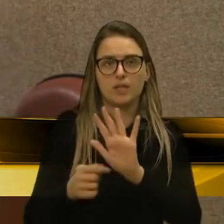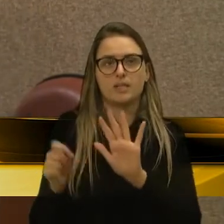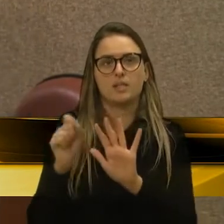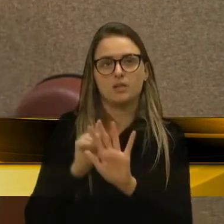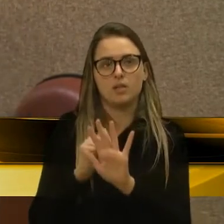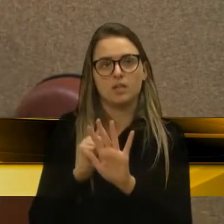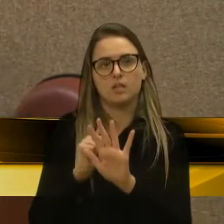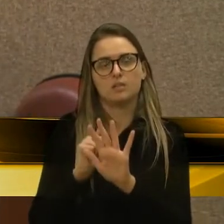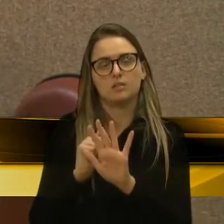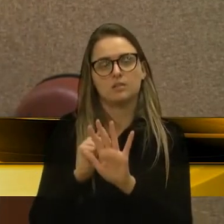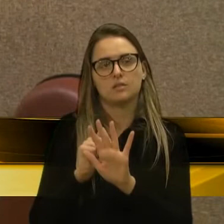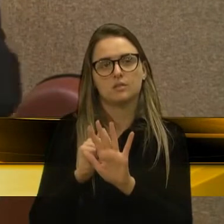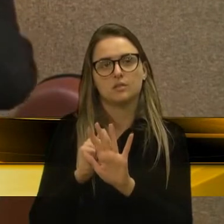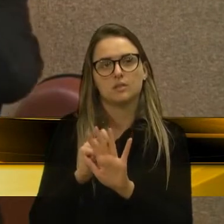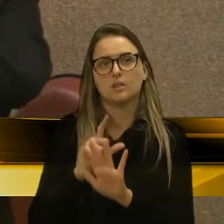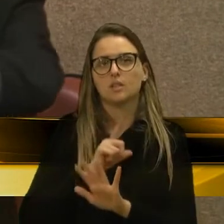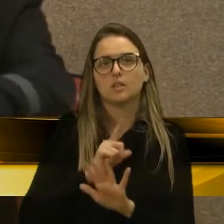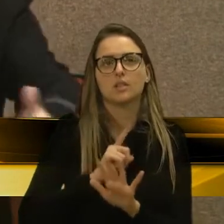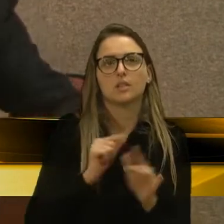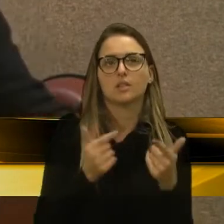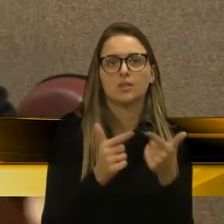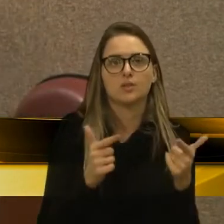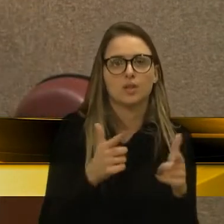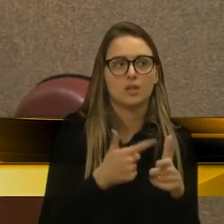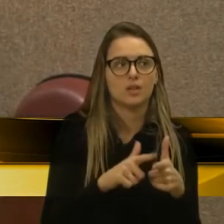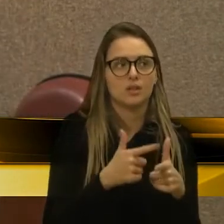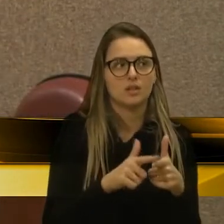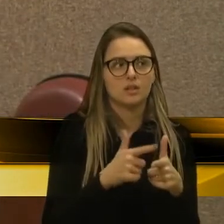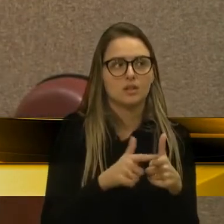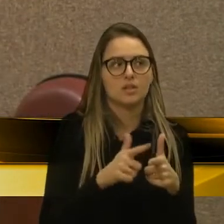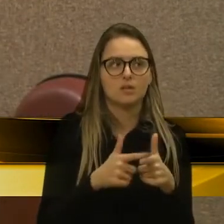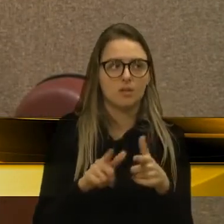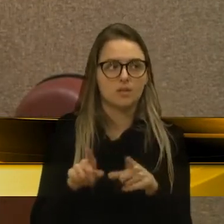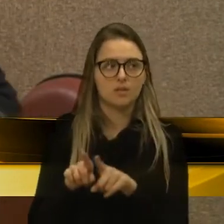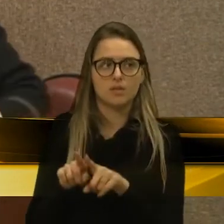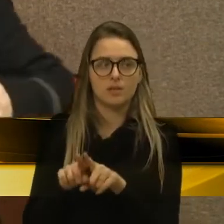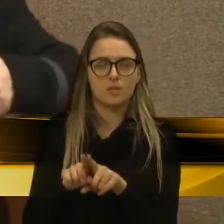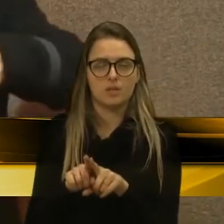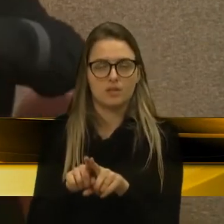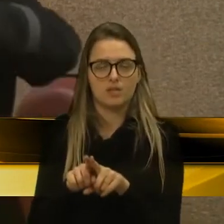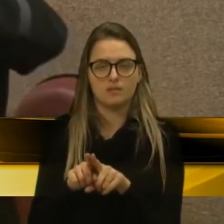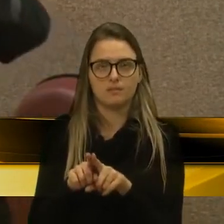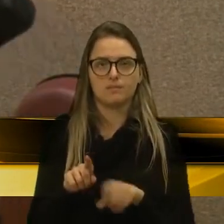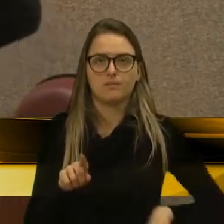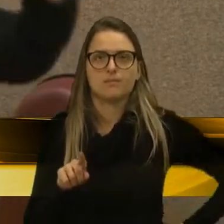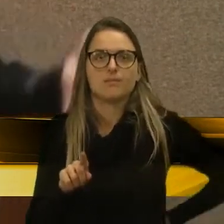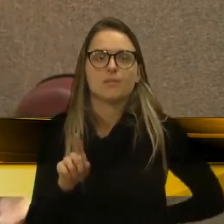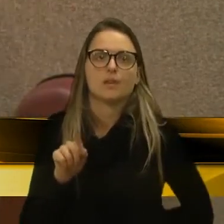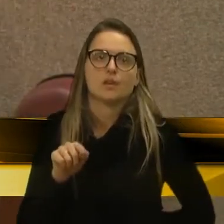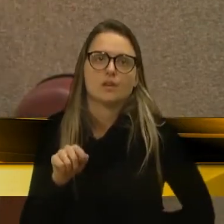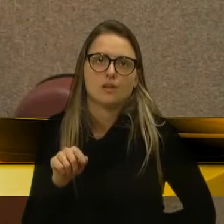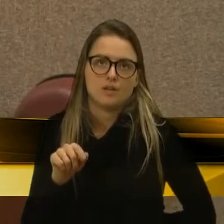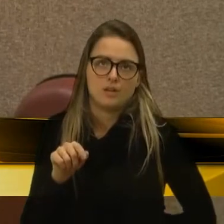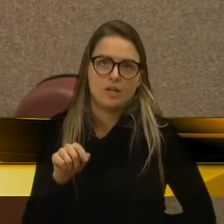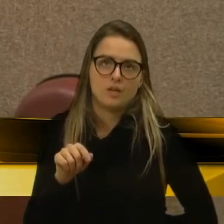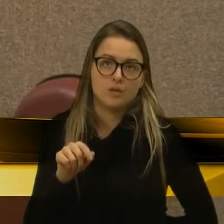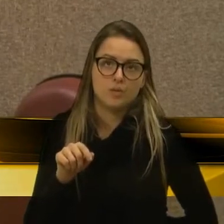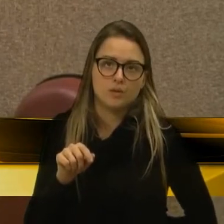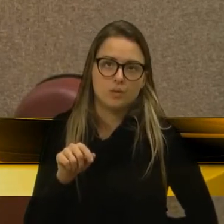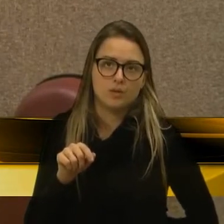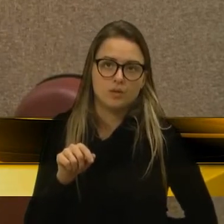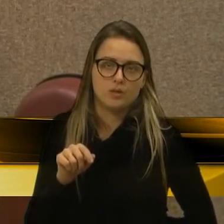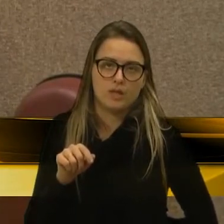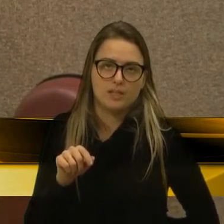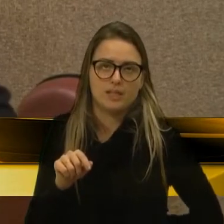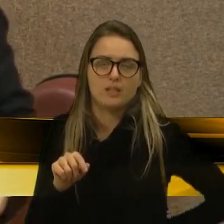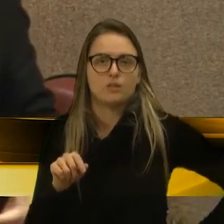era dele, e que realmente, que não teria problema nenhum. Então, eu fiz aqui apenas um debate político, que